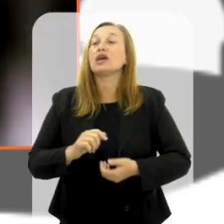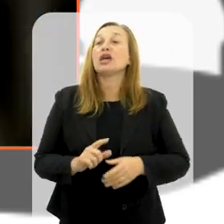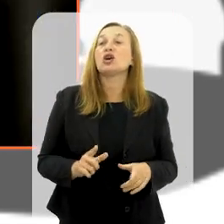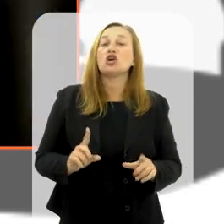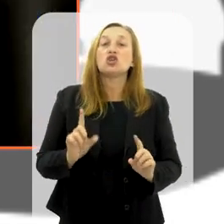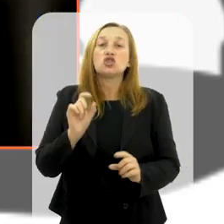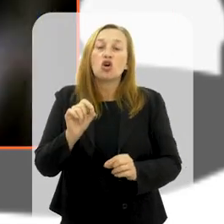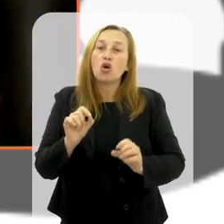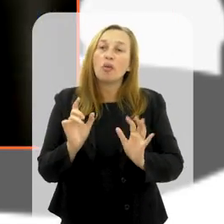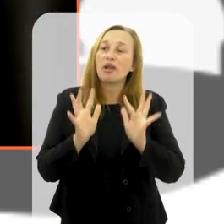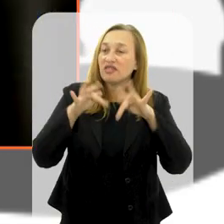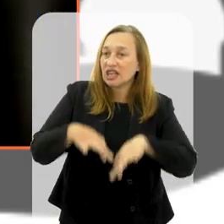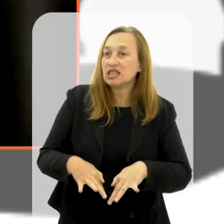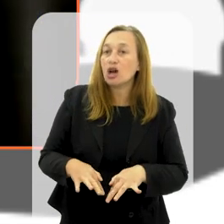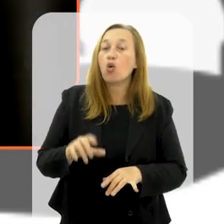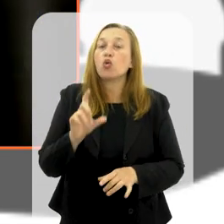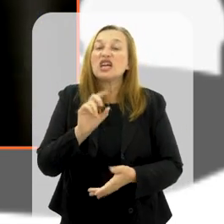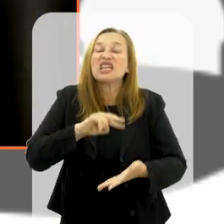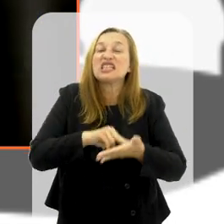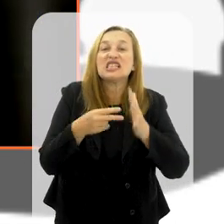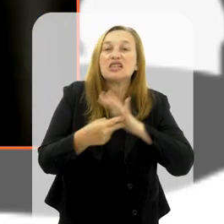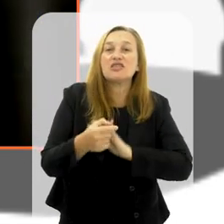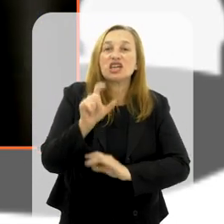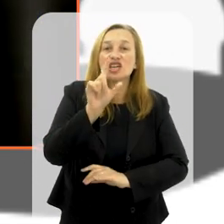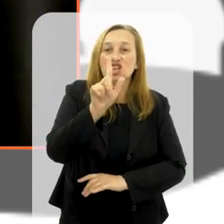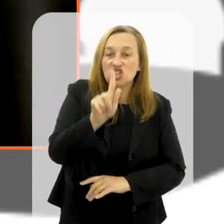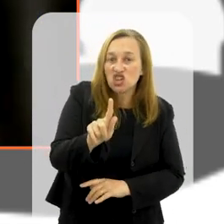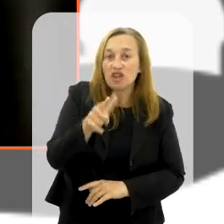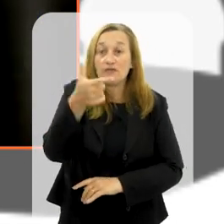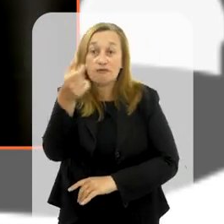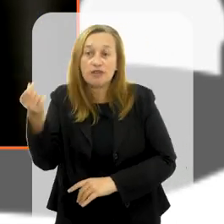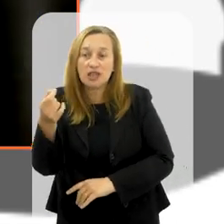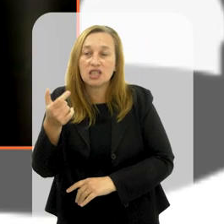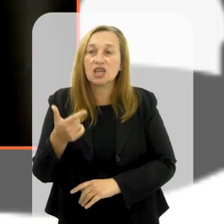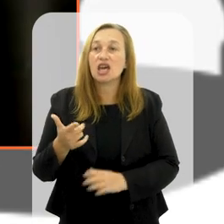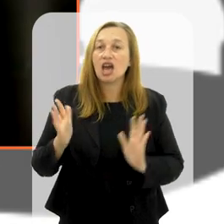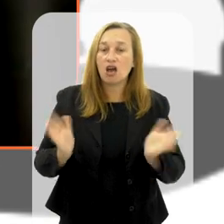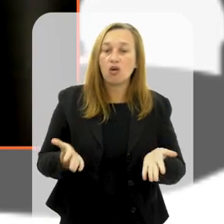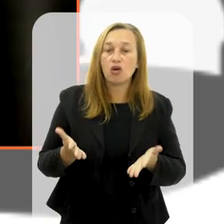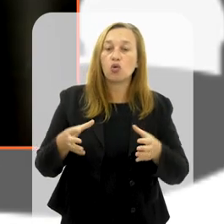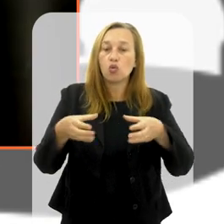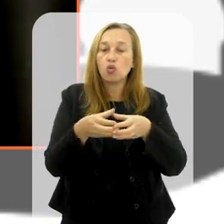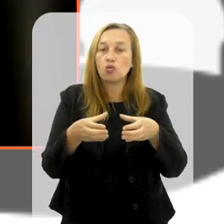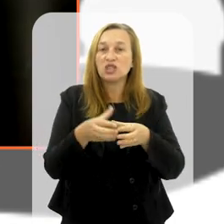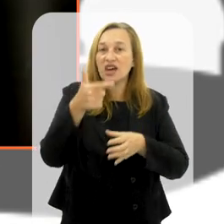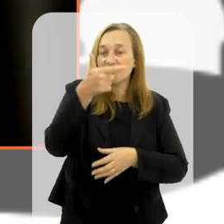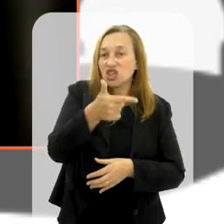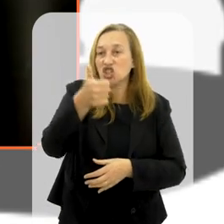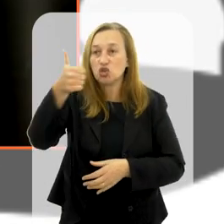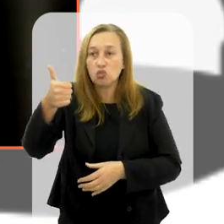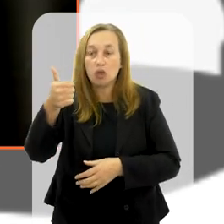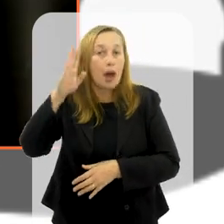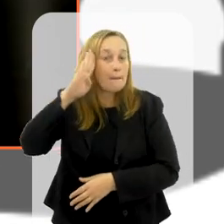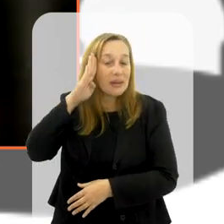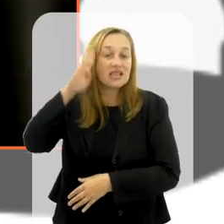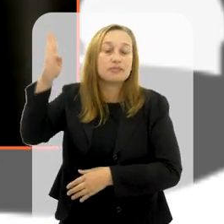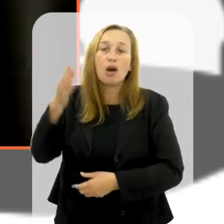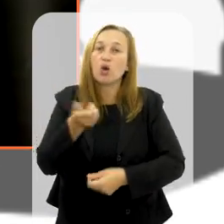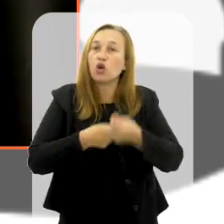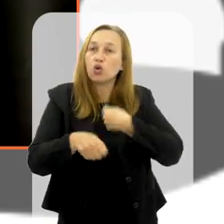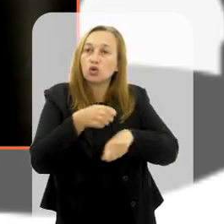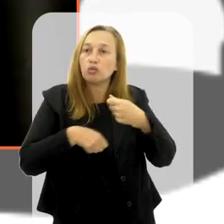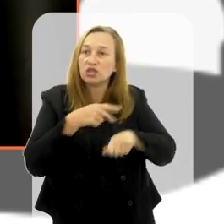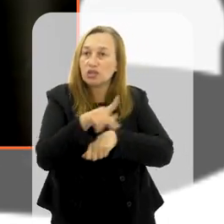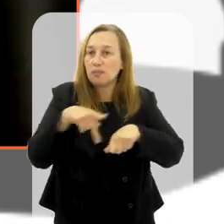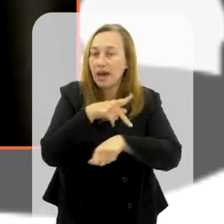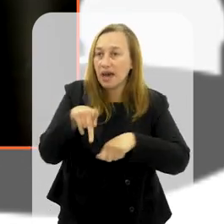só para finalizar, que é o G20? Então, esse grupo, das 21 agora principais economias